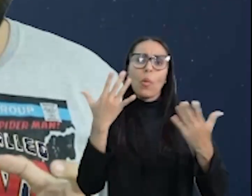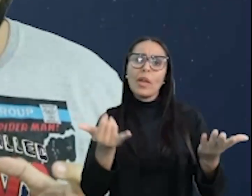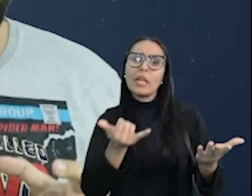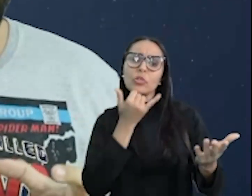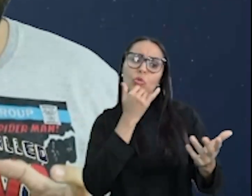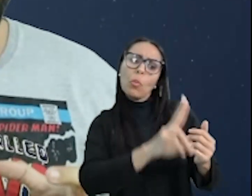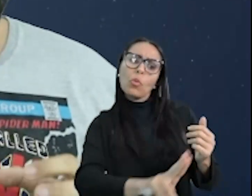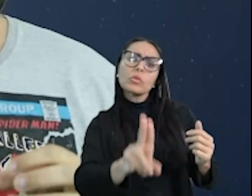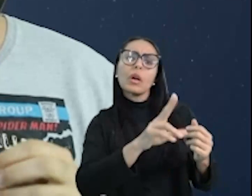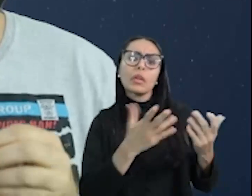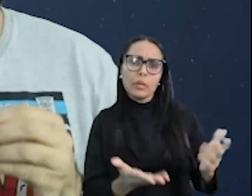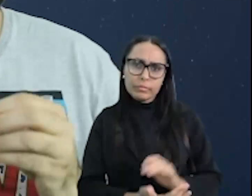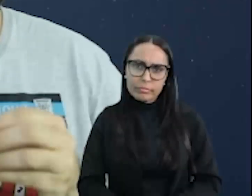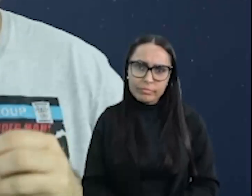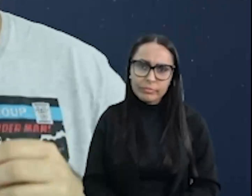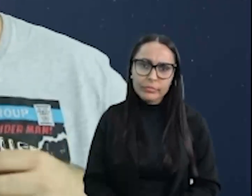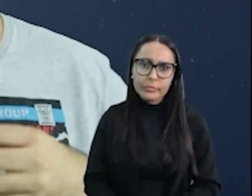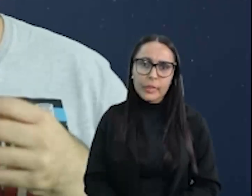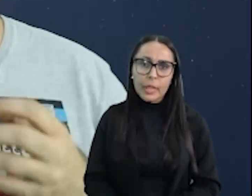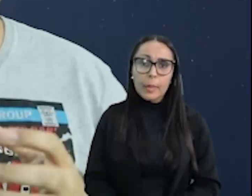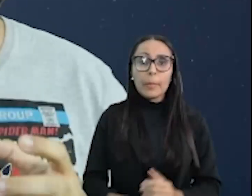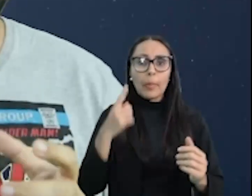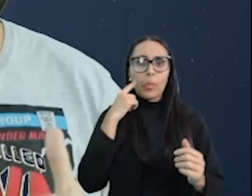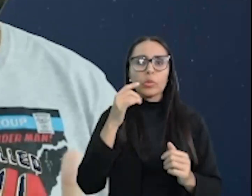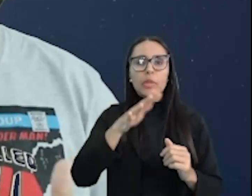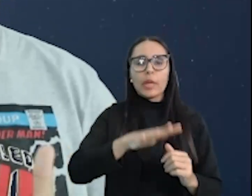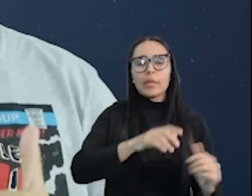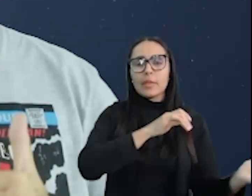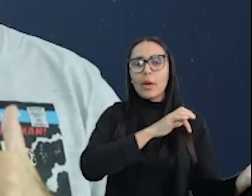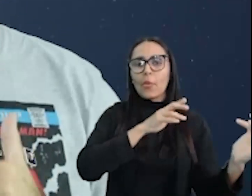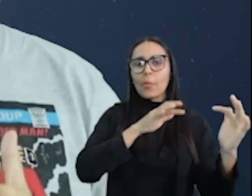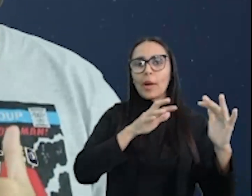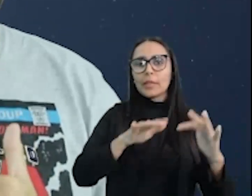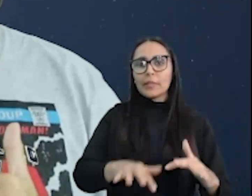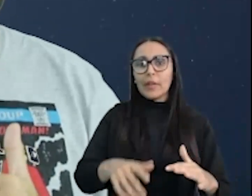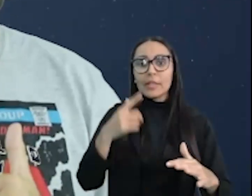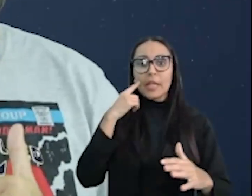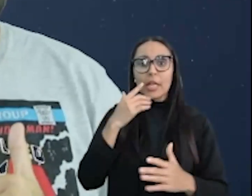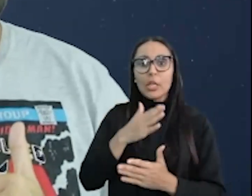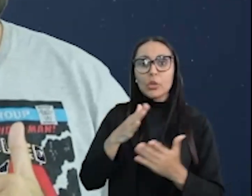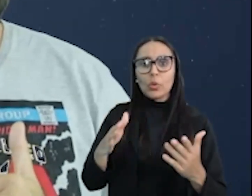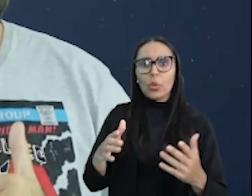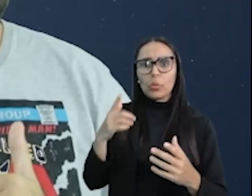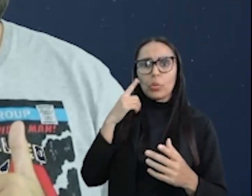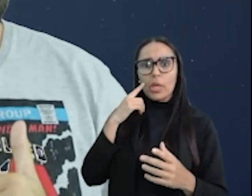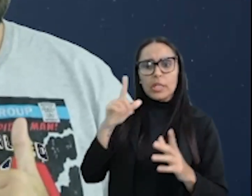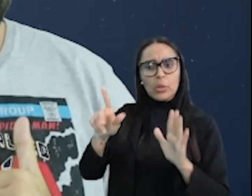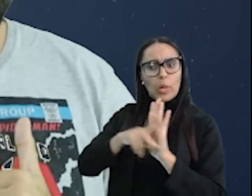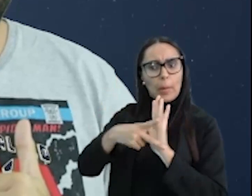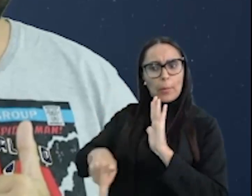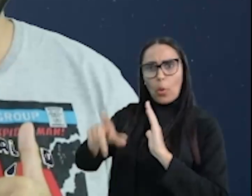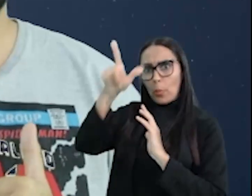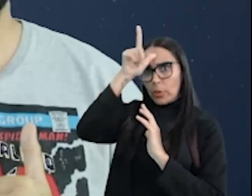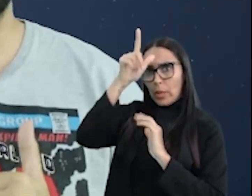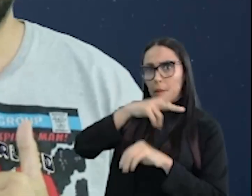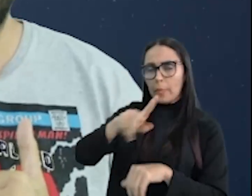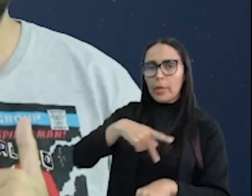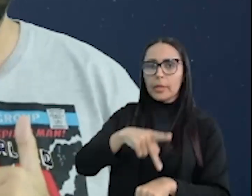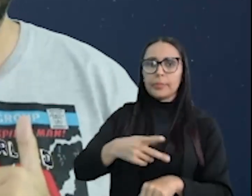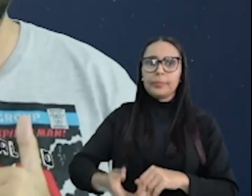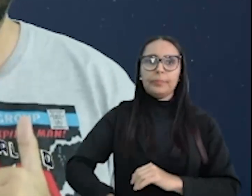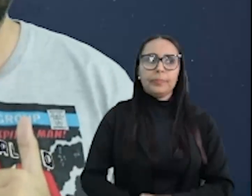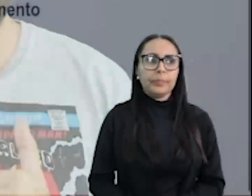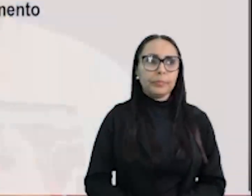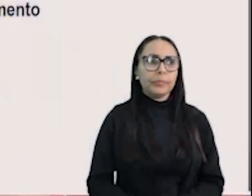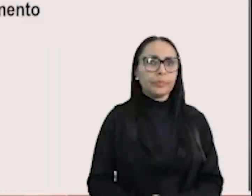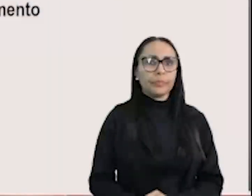usada por Hitler para poder ocupar territórios que não pertenciam à Alemanha? Vou pedir para o Anderson jogar